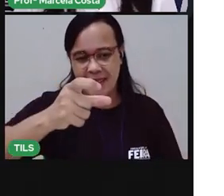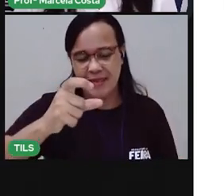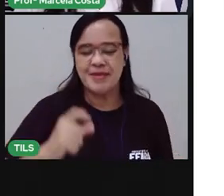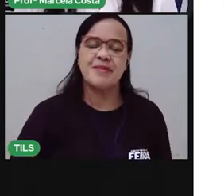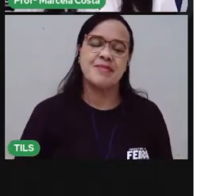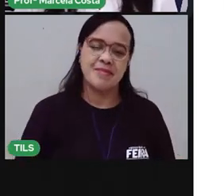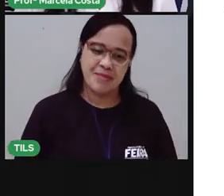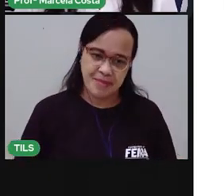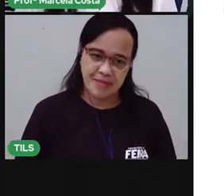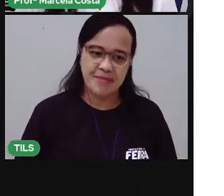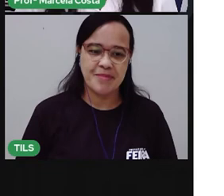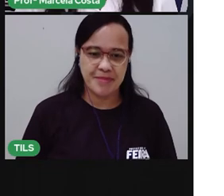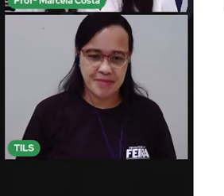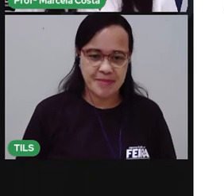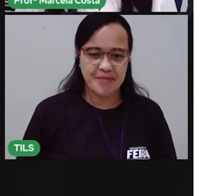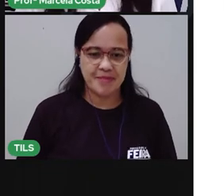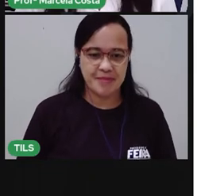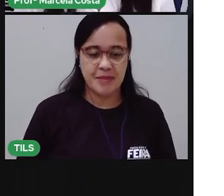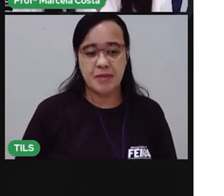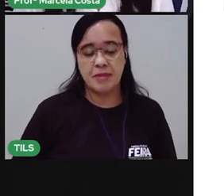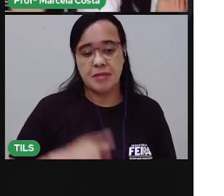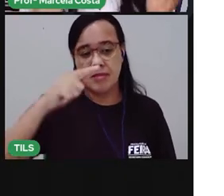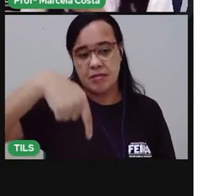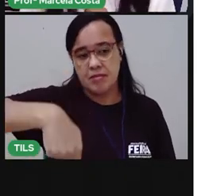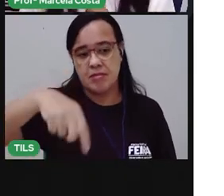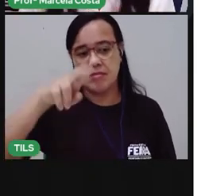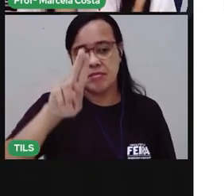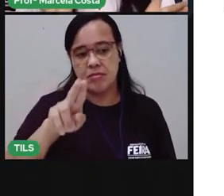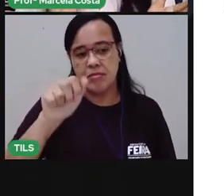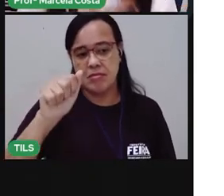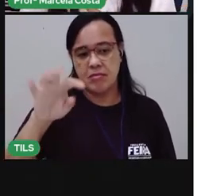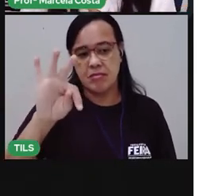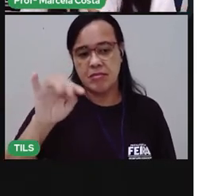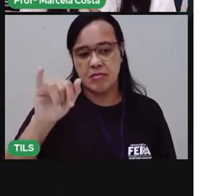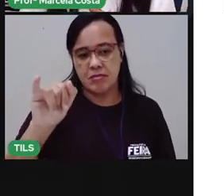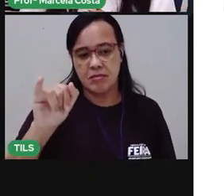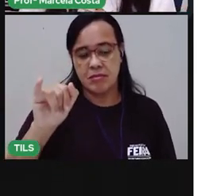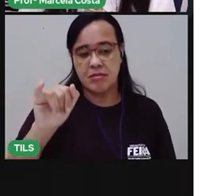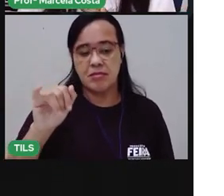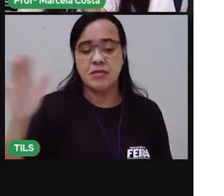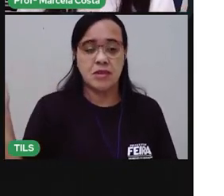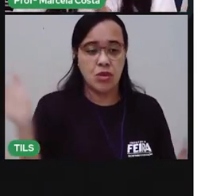Agora Qua Ti Qua Ti